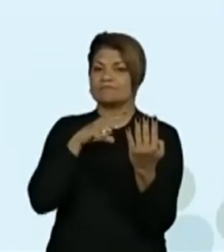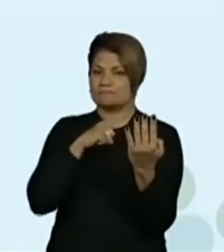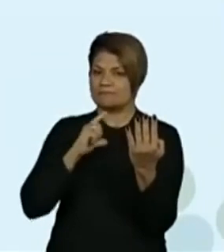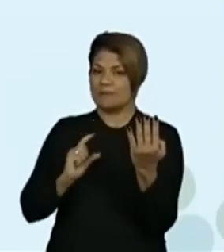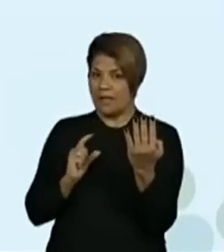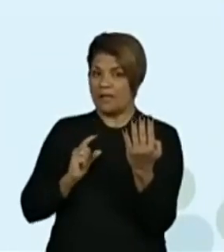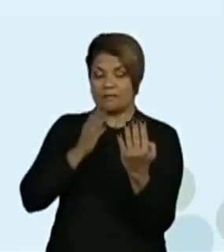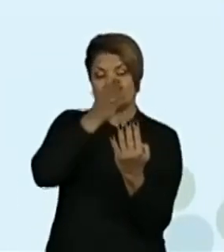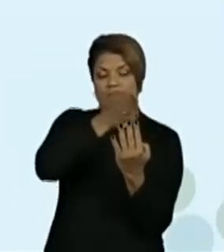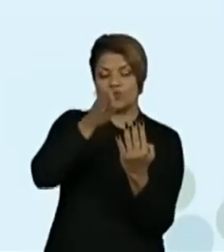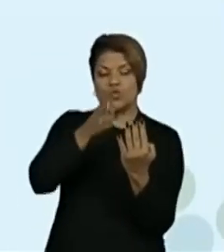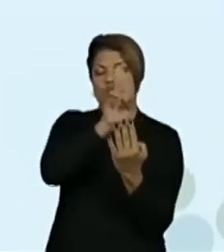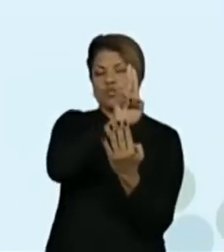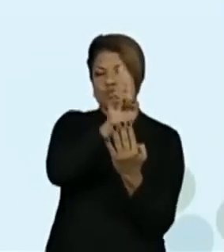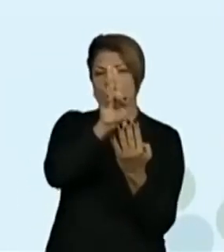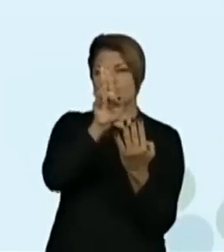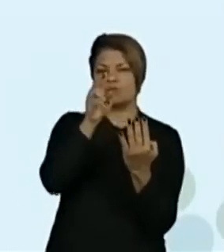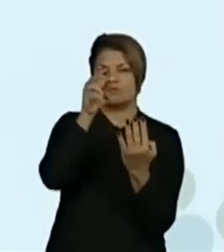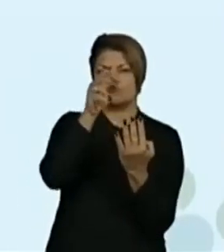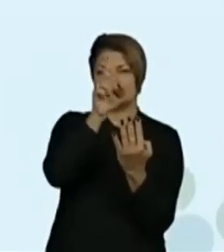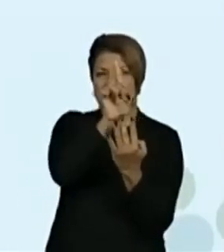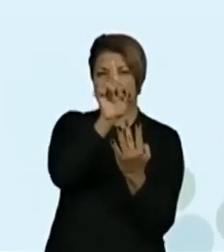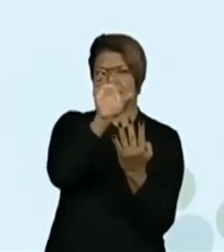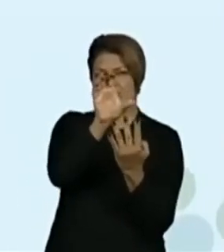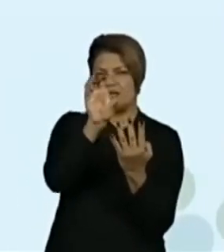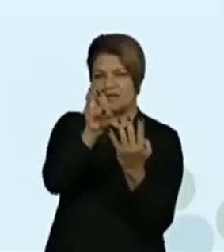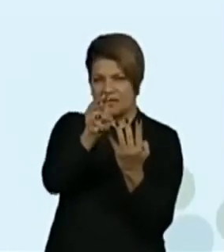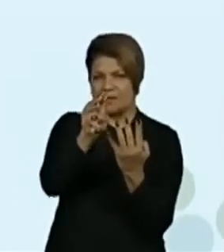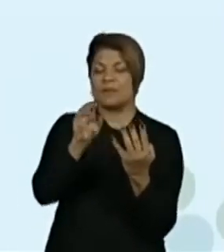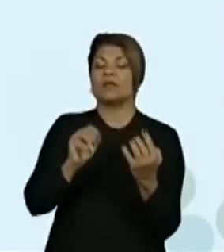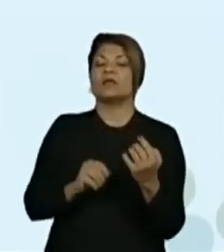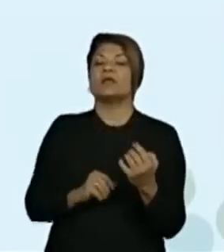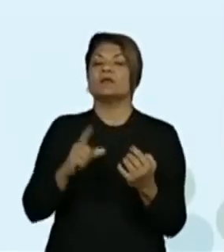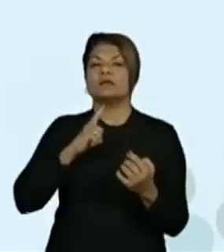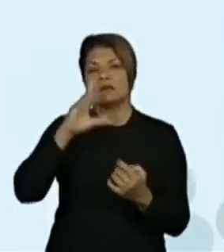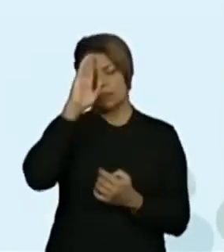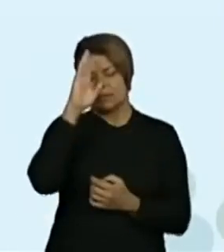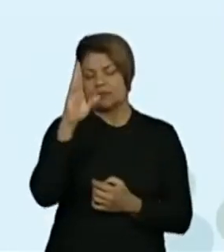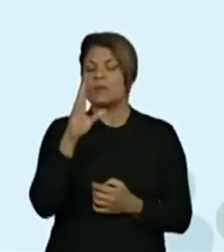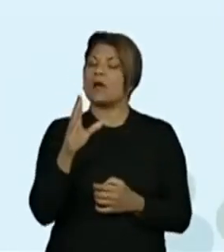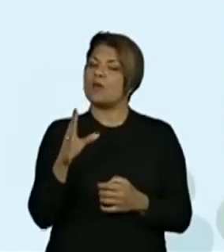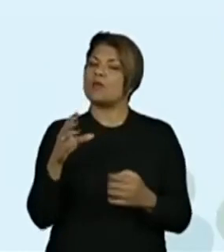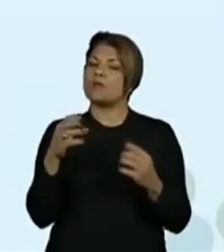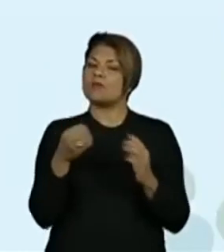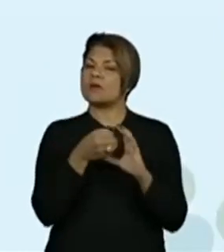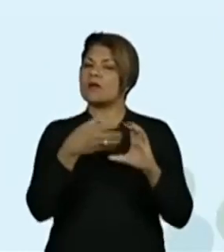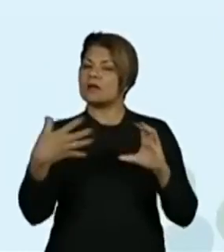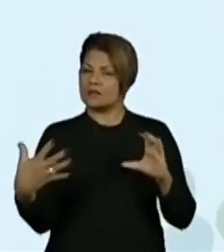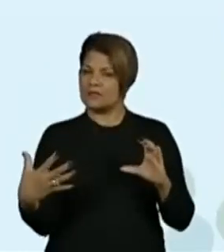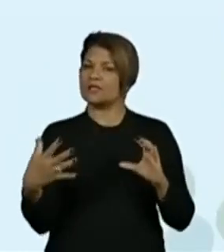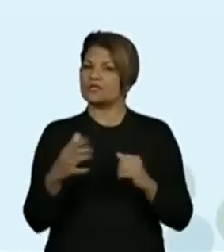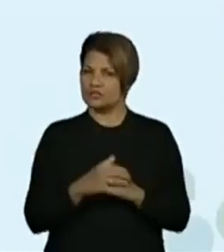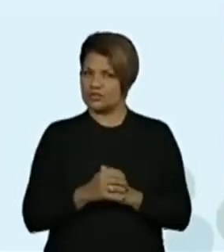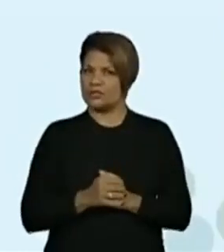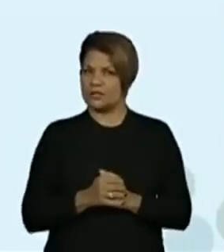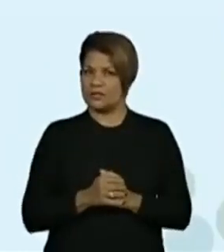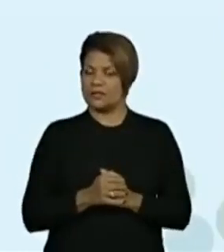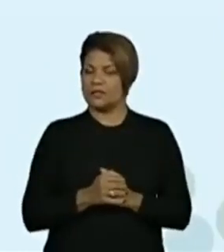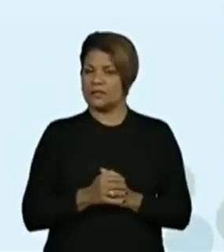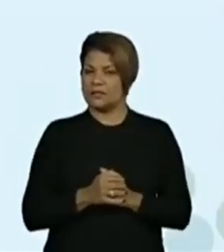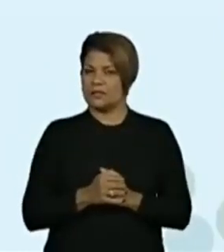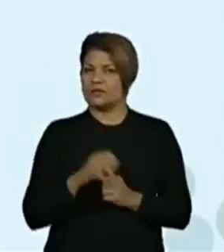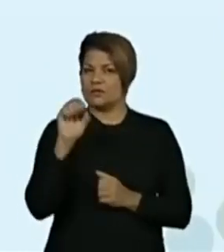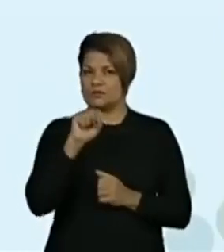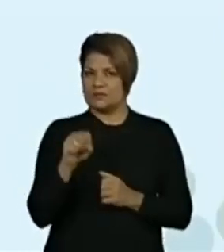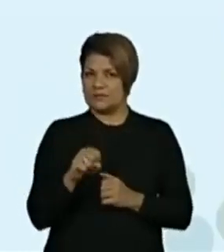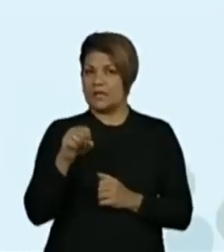características do sistema de numeração decimal. Eu vou destacar na habilidade um trecho, porque eu quero chamar a